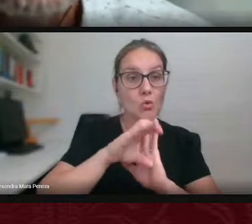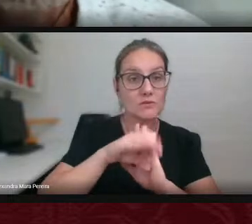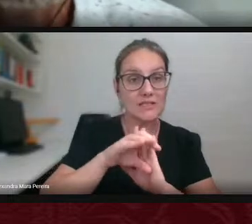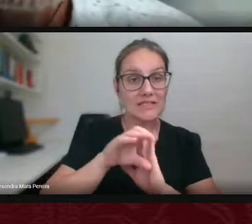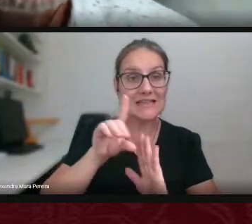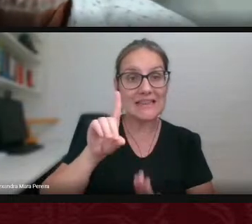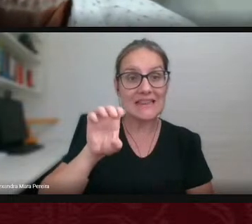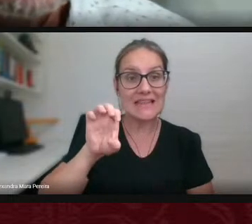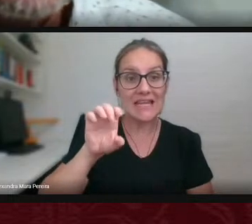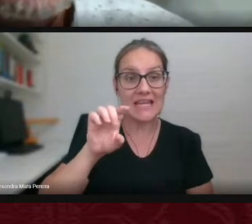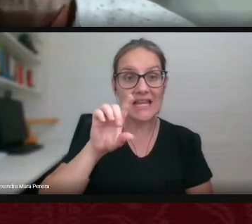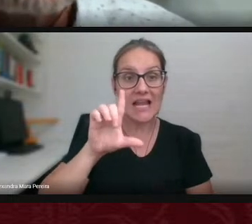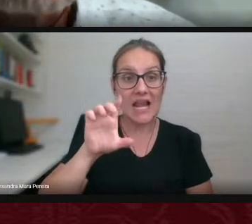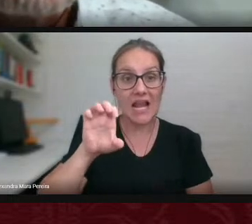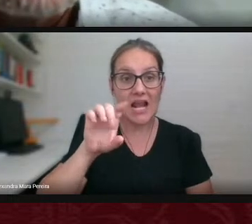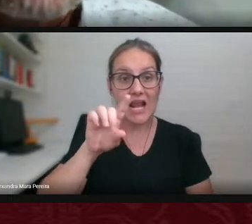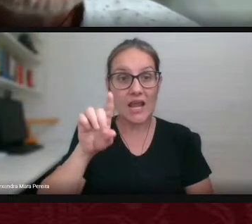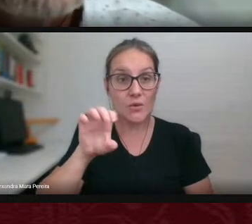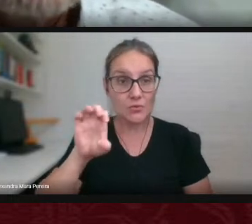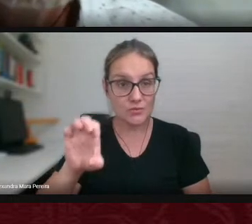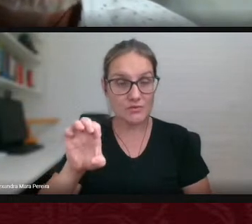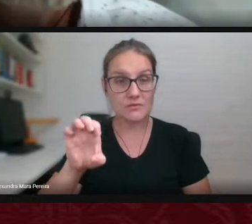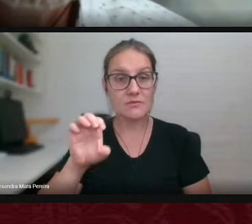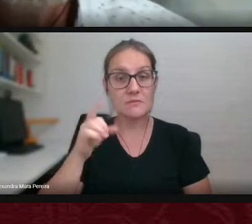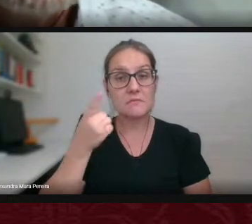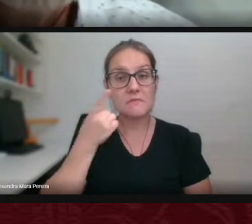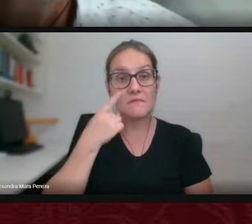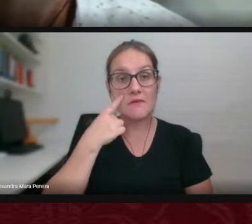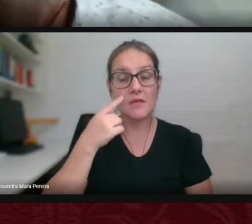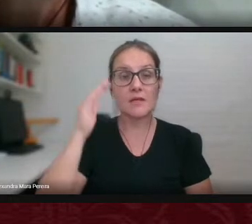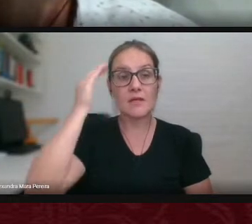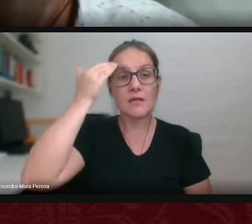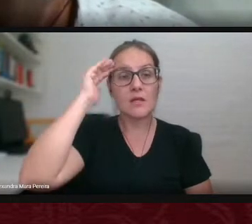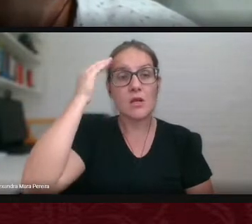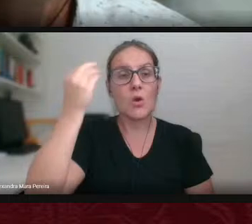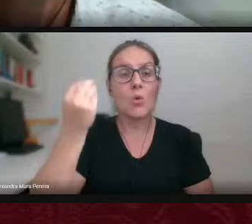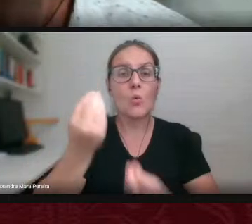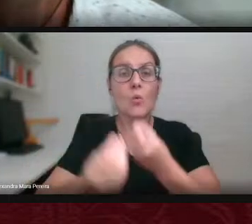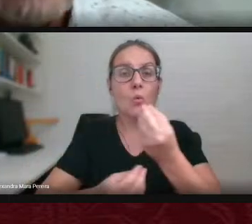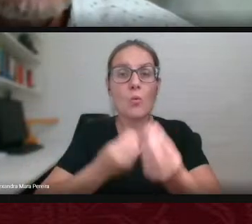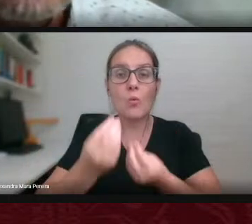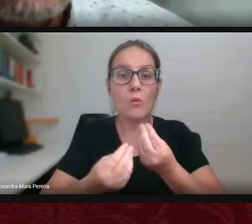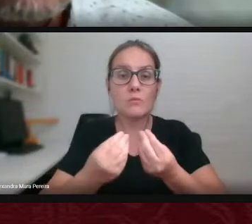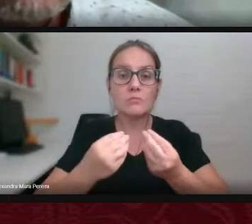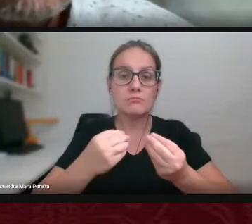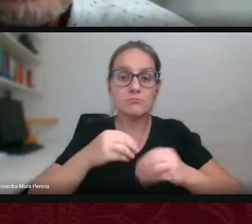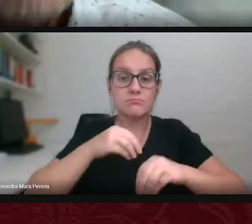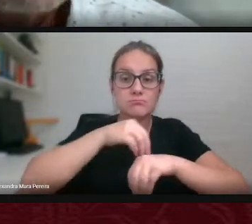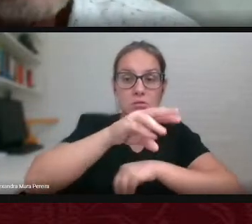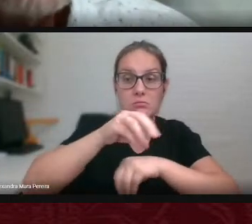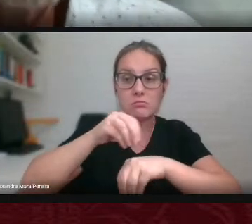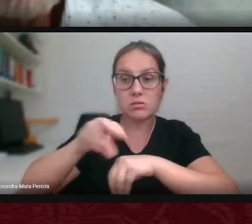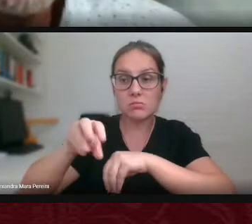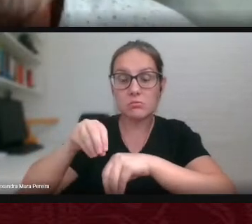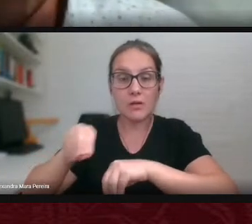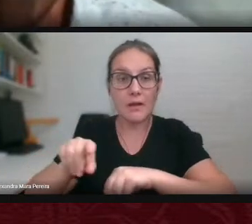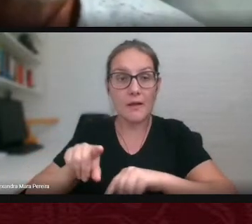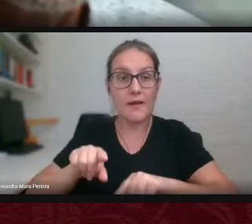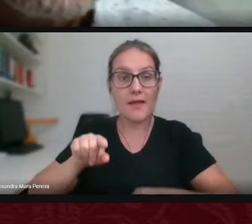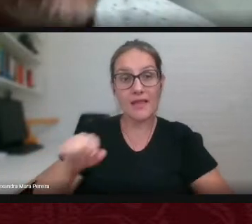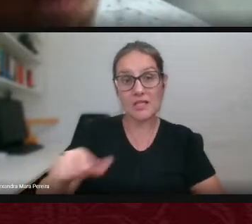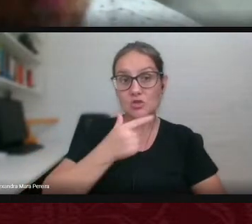gatariano que é nós também nos compreendermos numa condição de multiplicidade e Manuel de